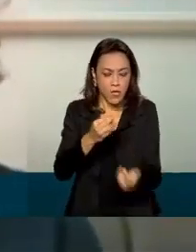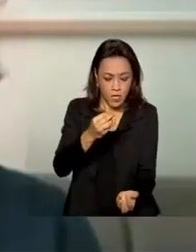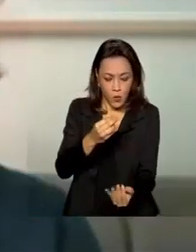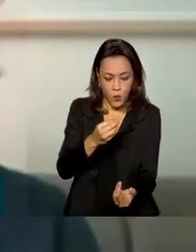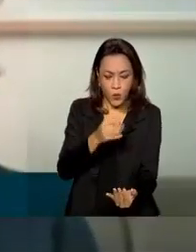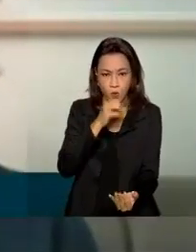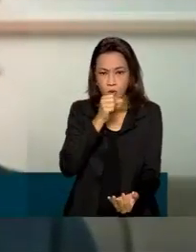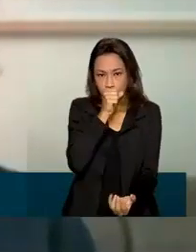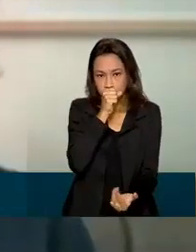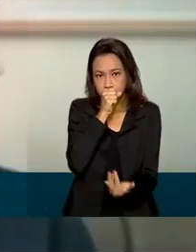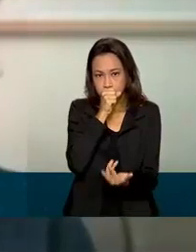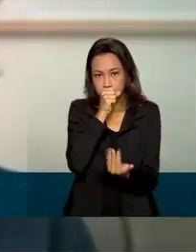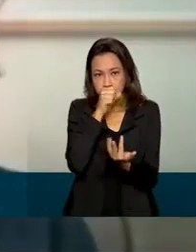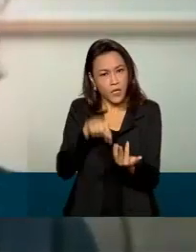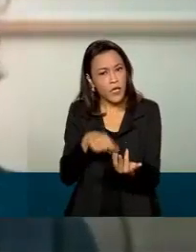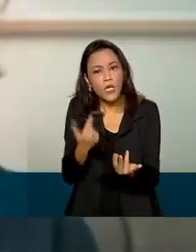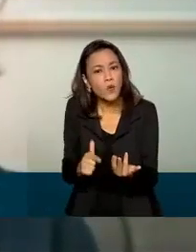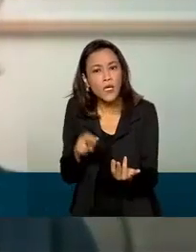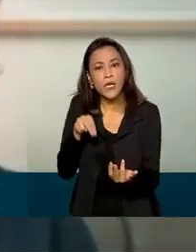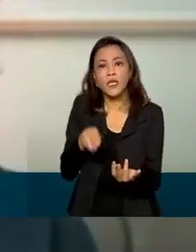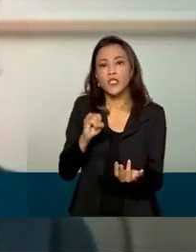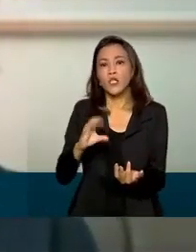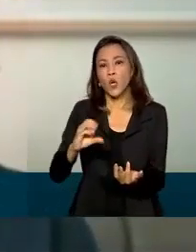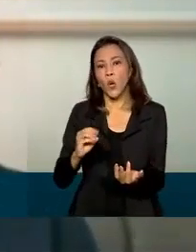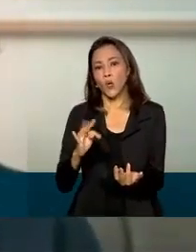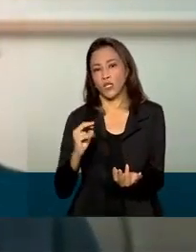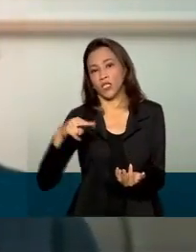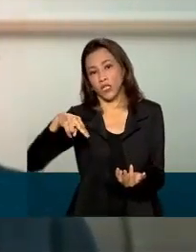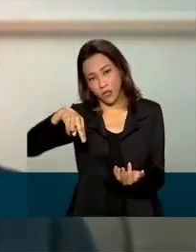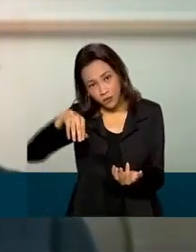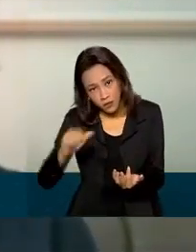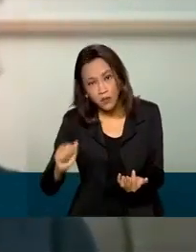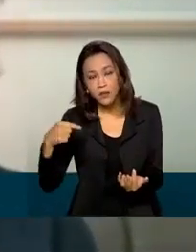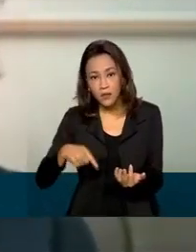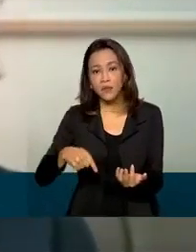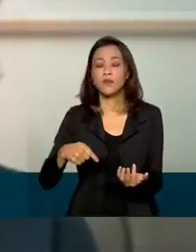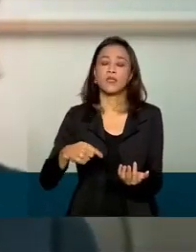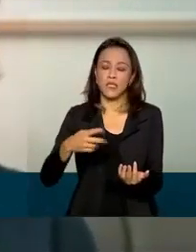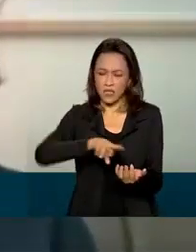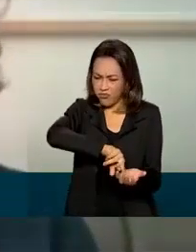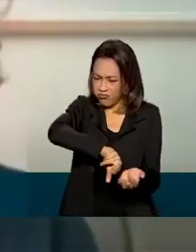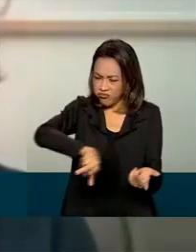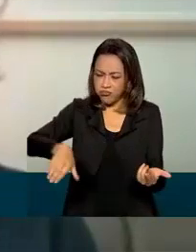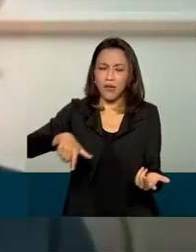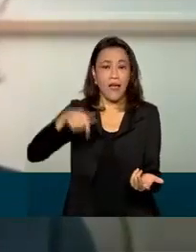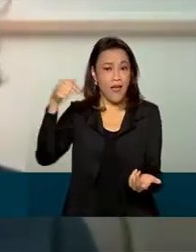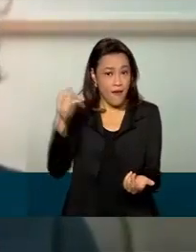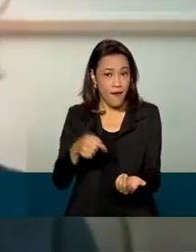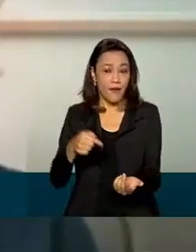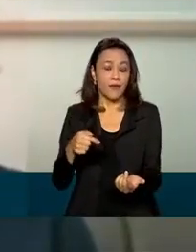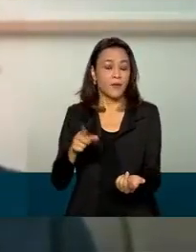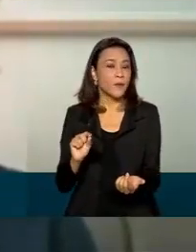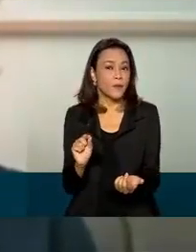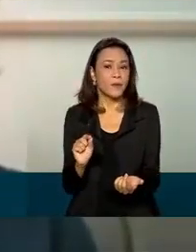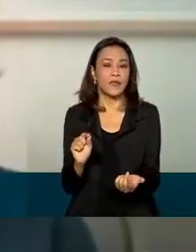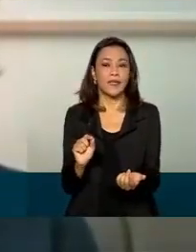contém nicotina, por conta da liberação desses metais pesados, dessas substâncias tóxicas, ele não é